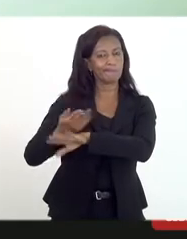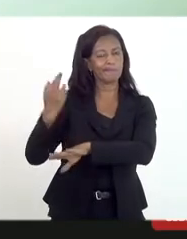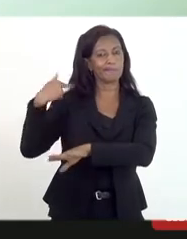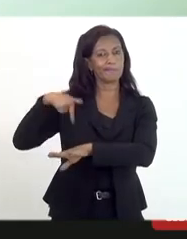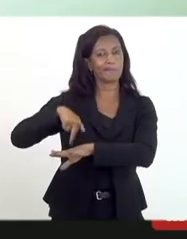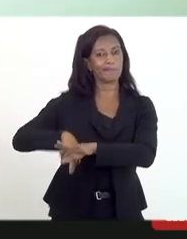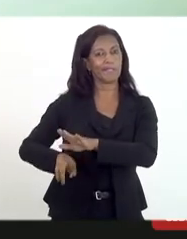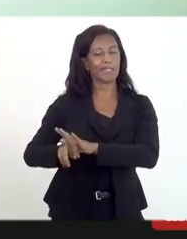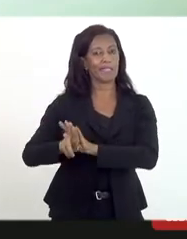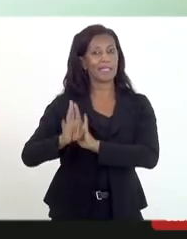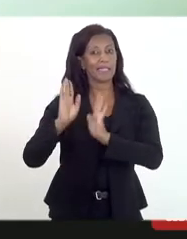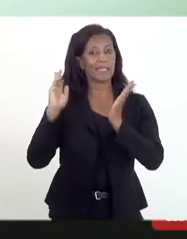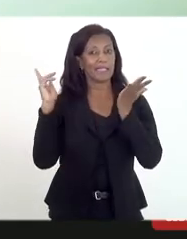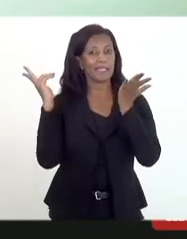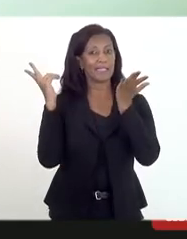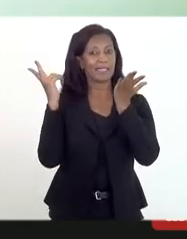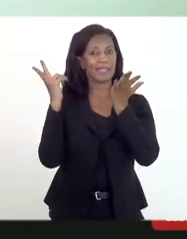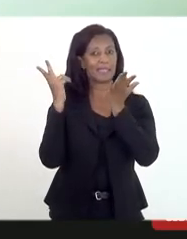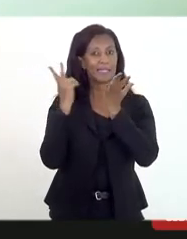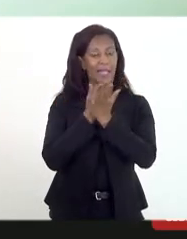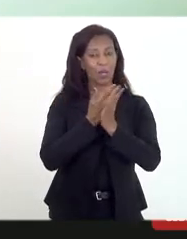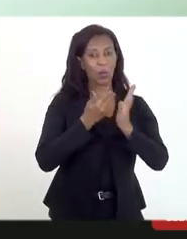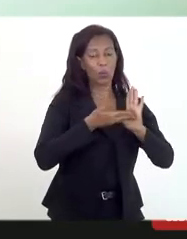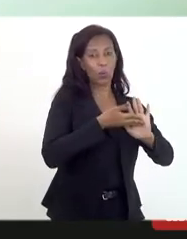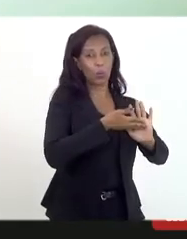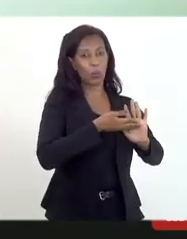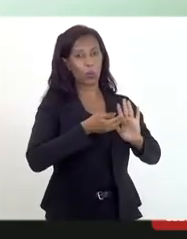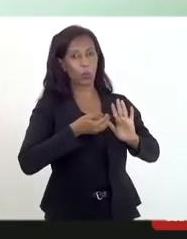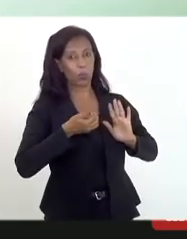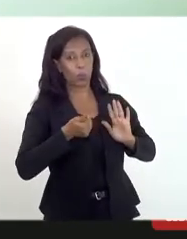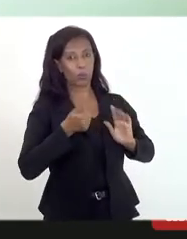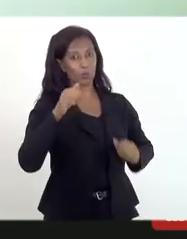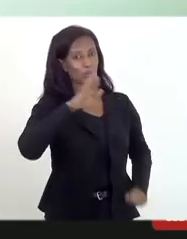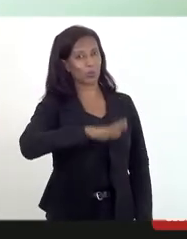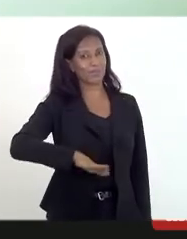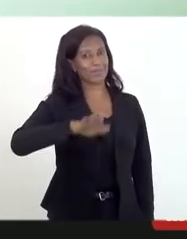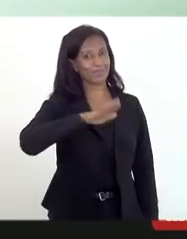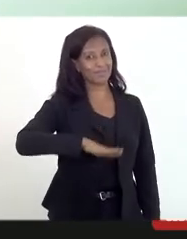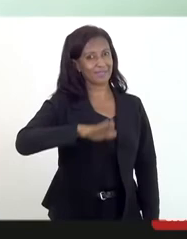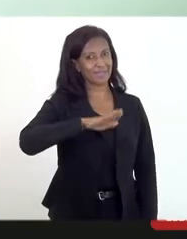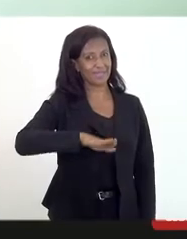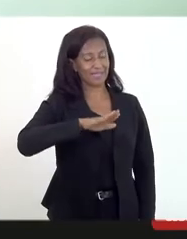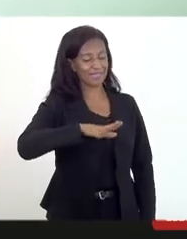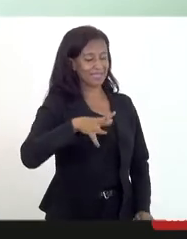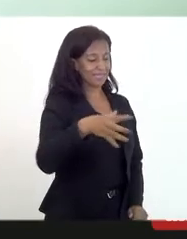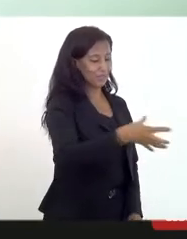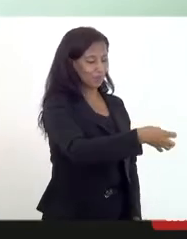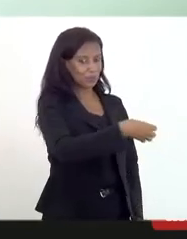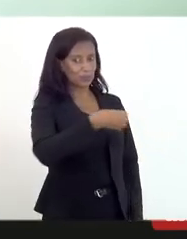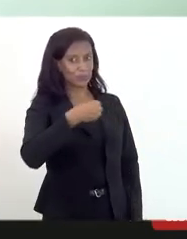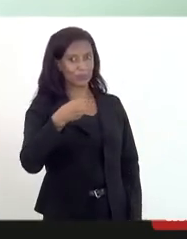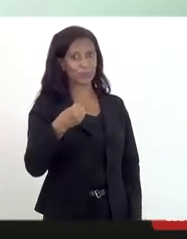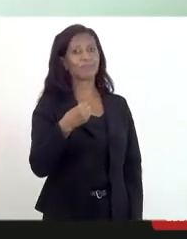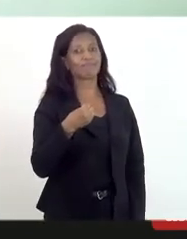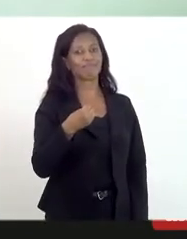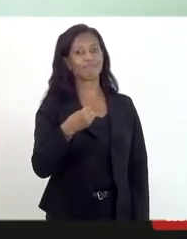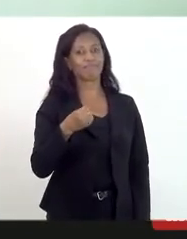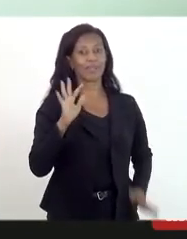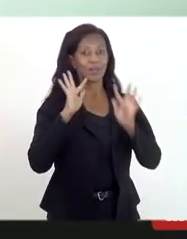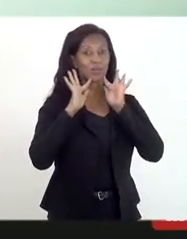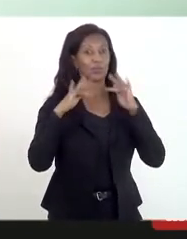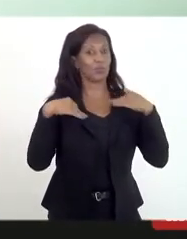que acabou resultando na subtração de uma criança por seus familiares. E a senhora